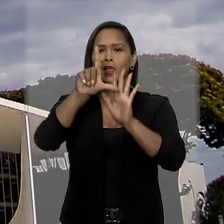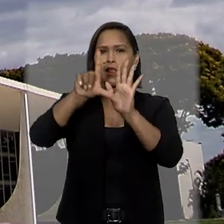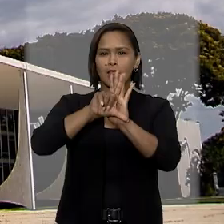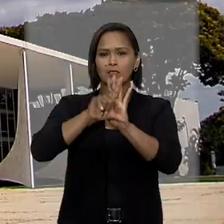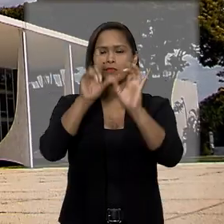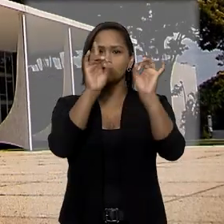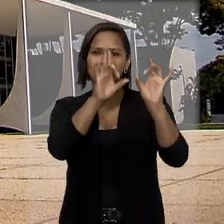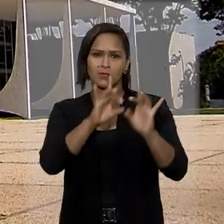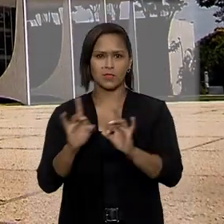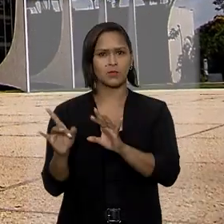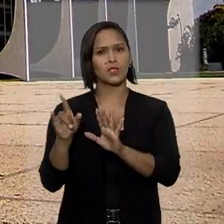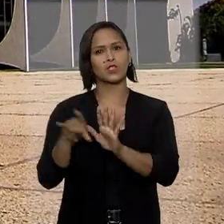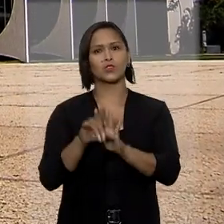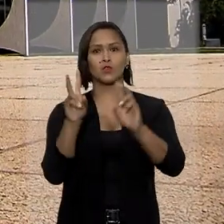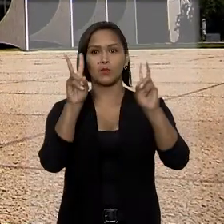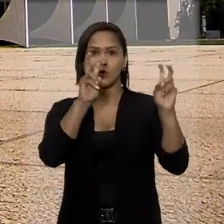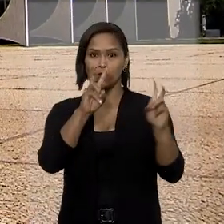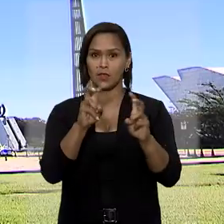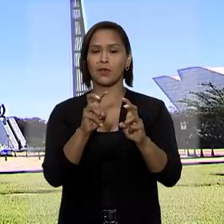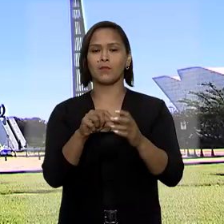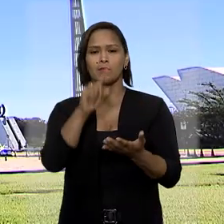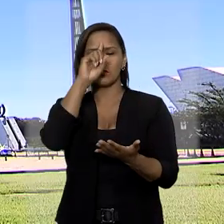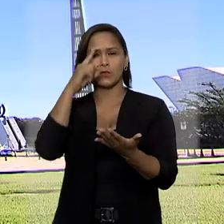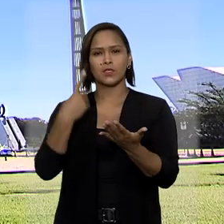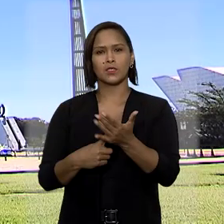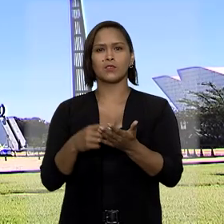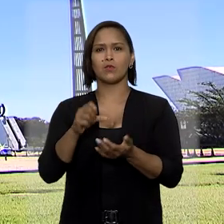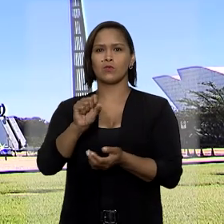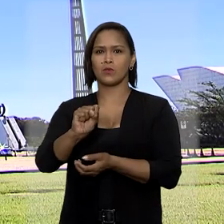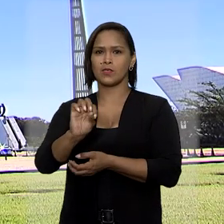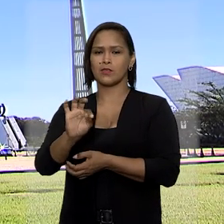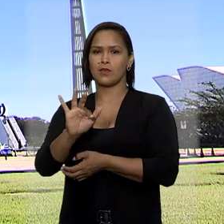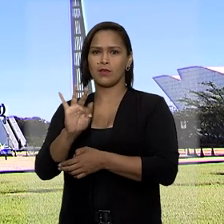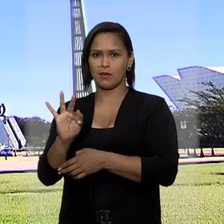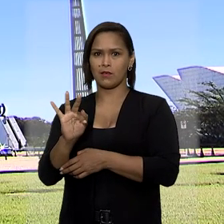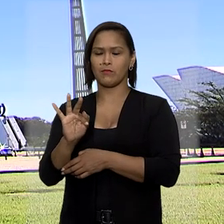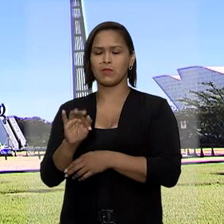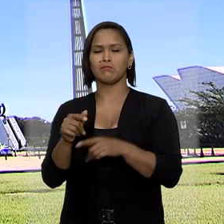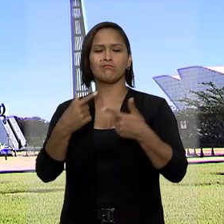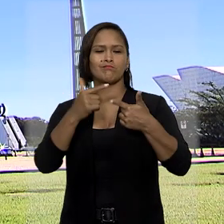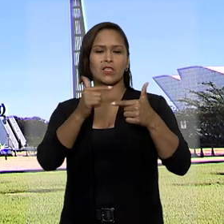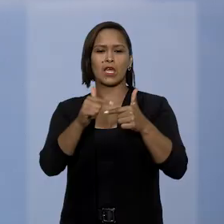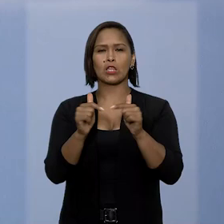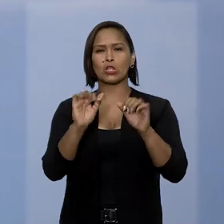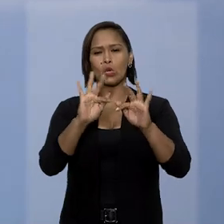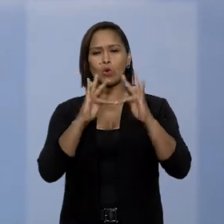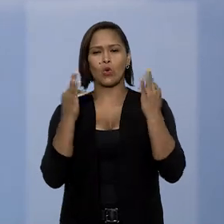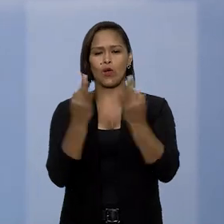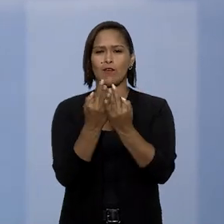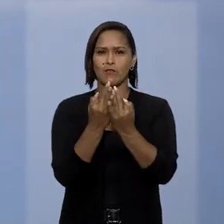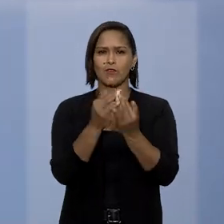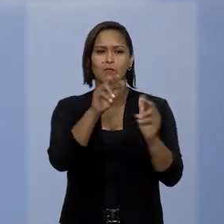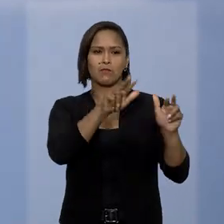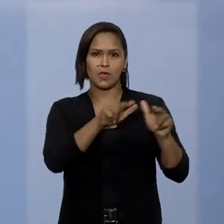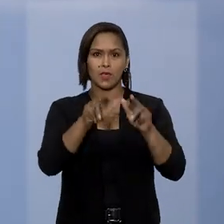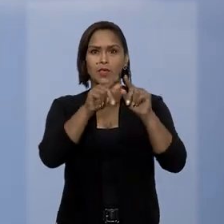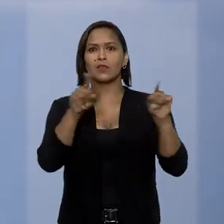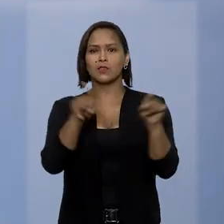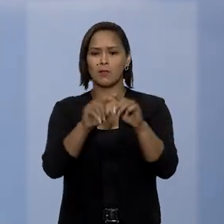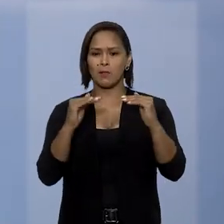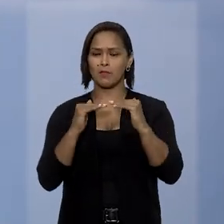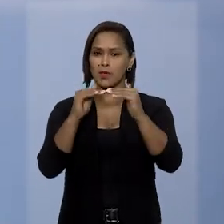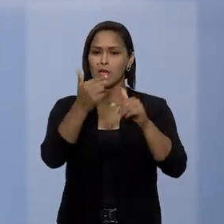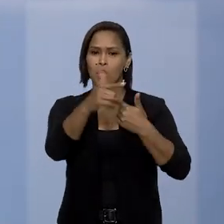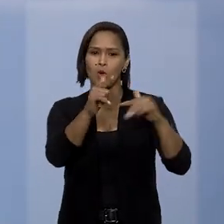legislação específica sobre o assunto, uma decisão do Supremo Tribunal Federal tratou da multiparentalidade e serve de